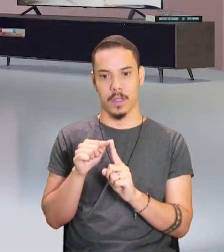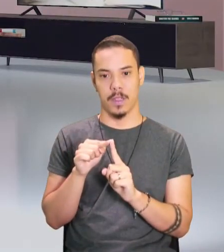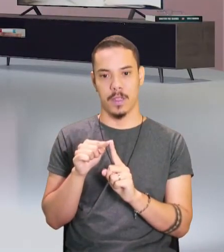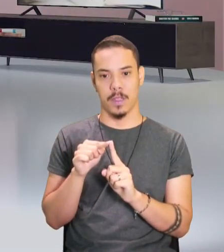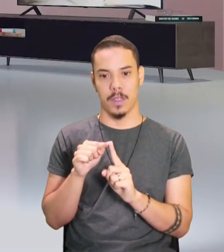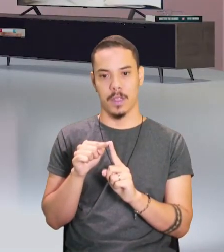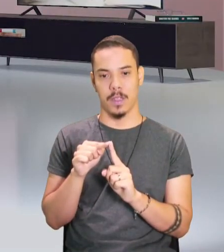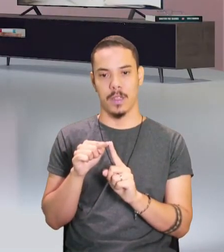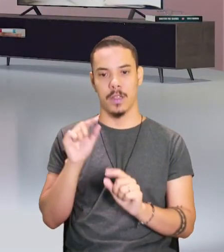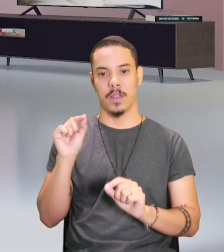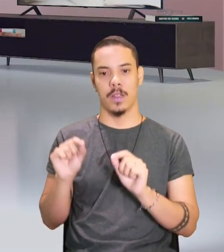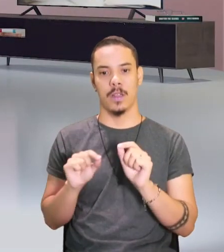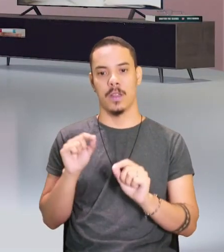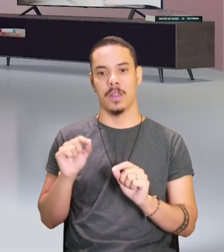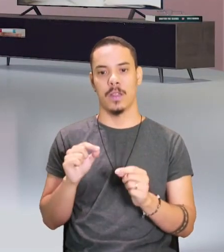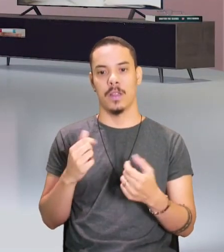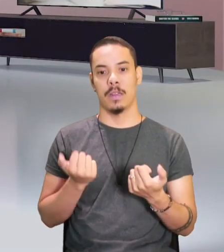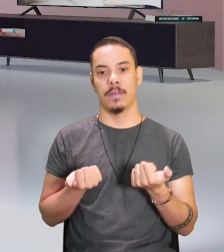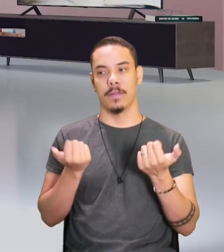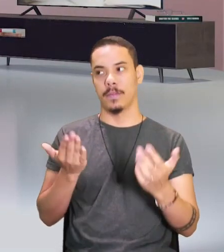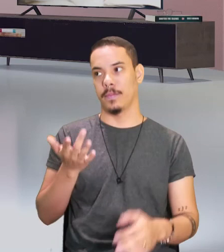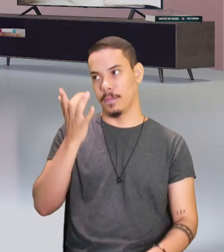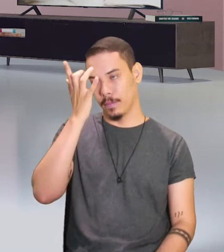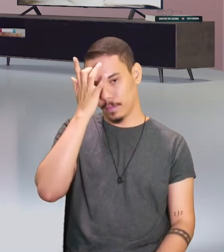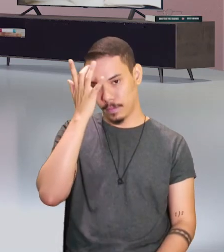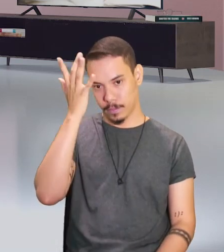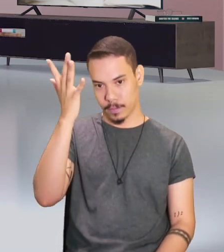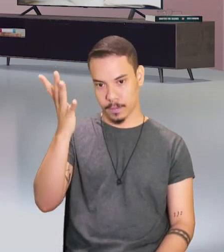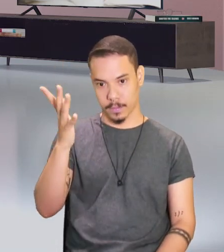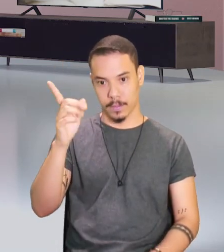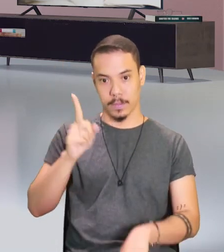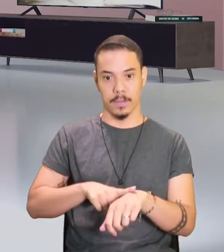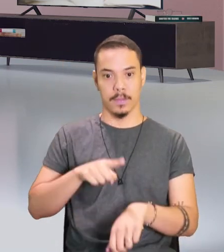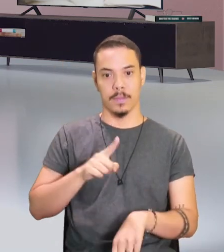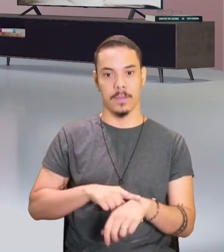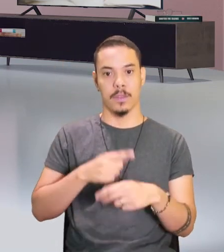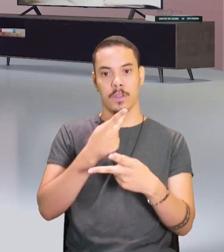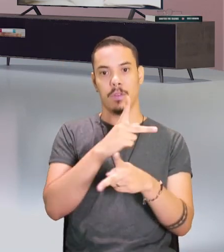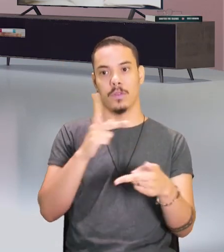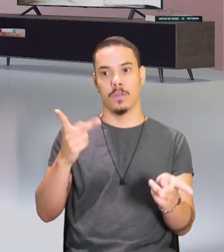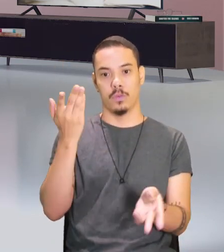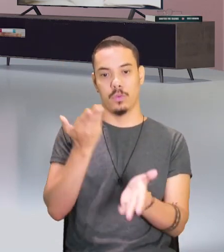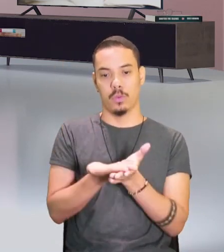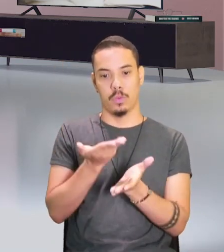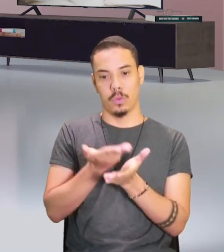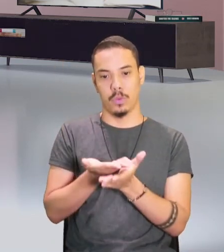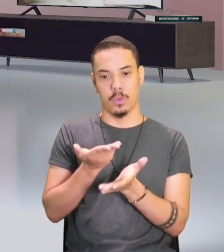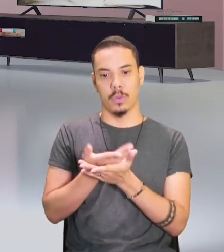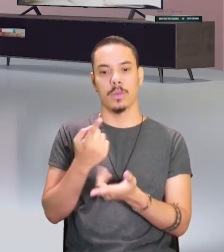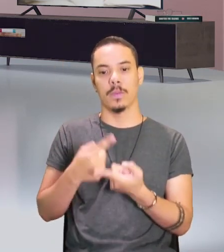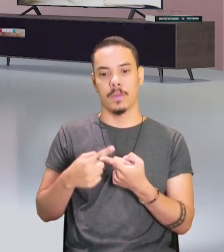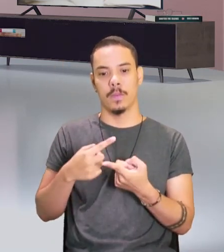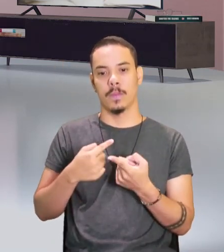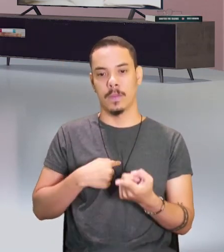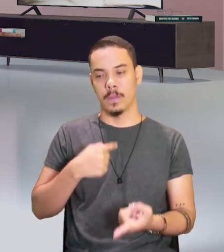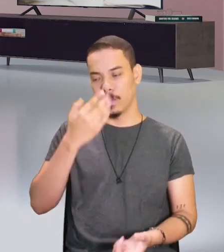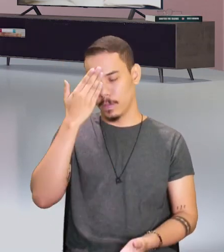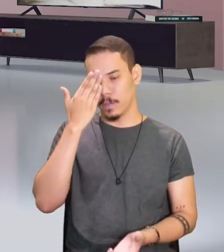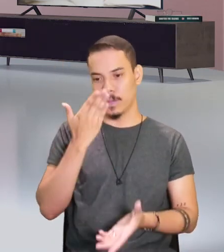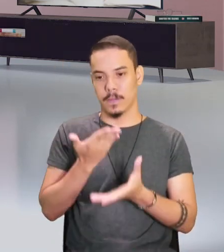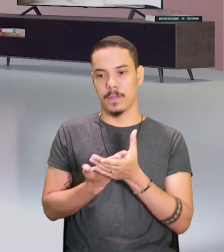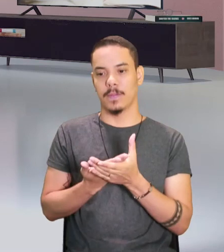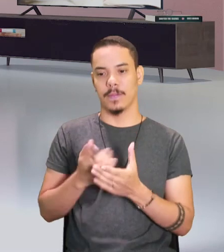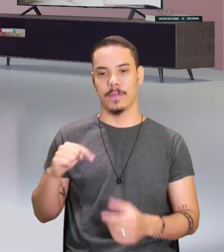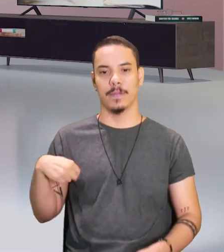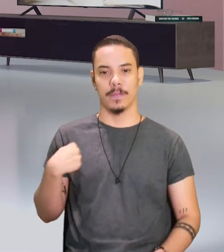mental, é pra facilitar, na hora que você for estudar, porque eu acredito, que